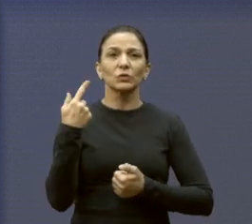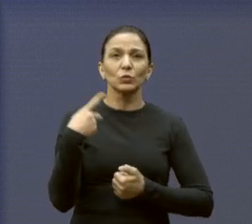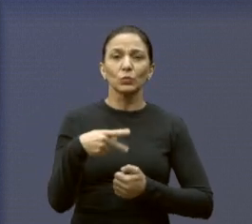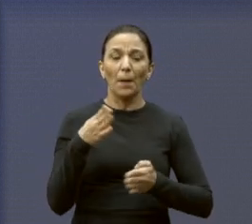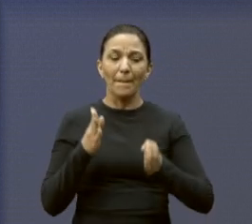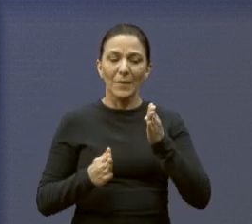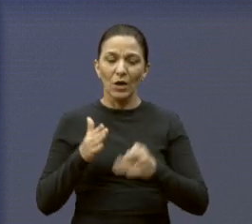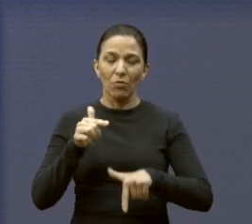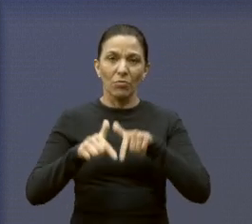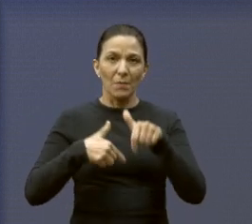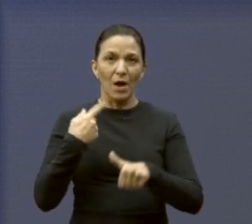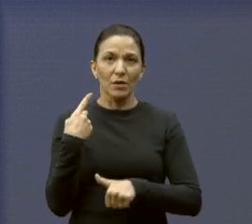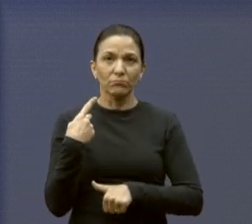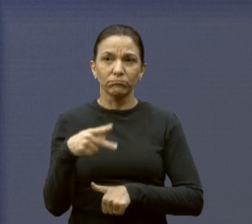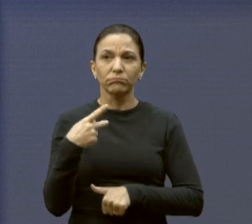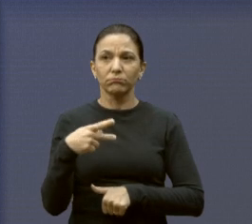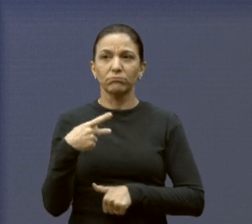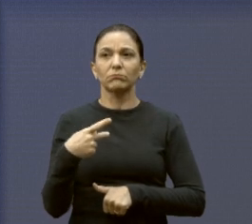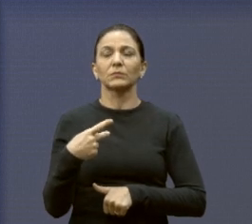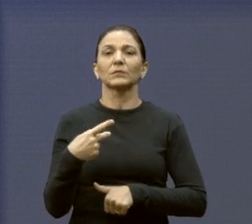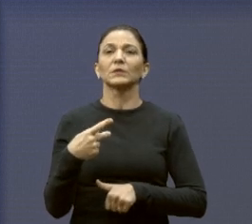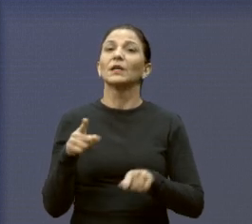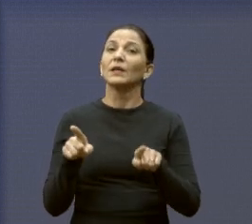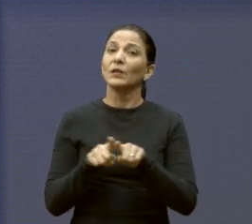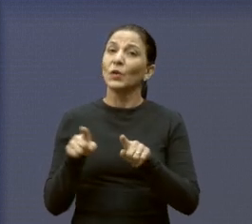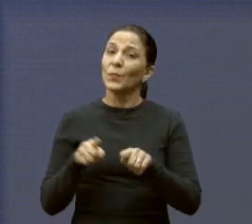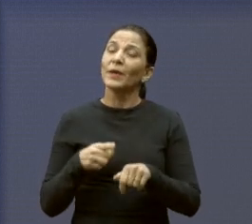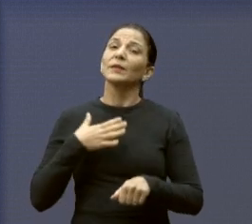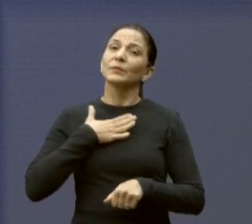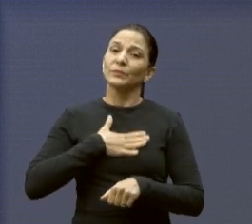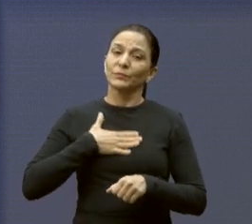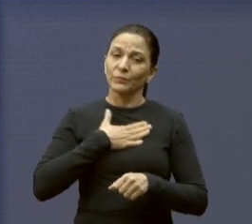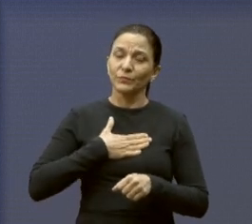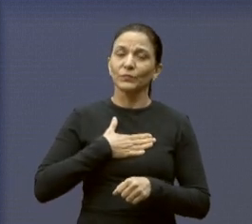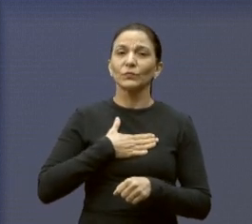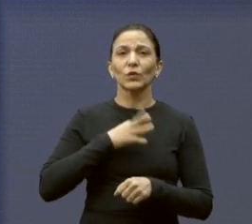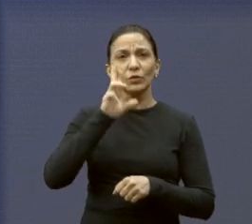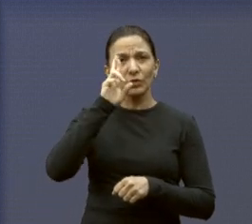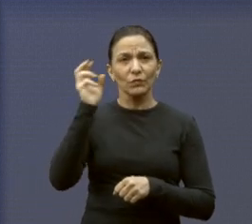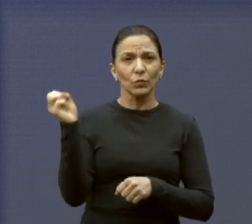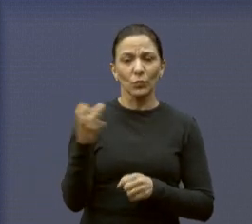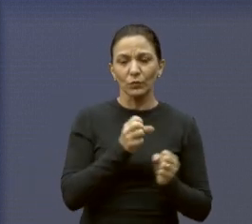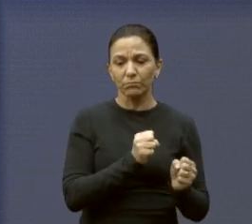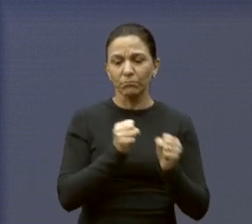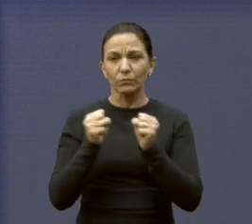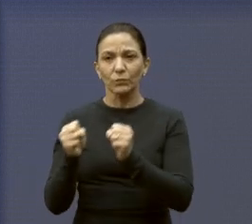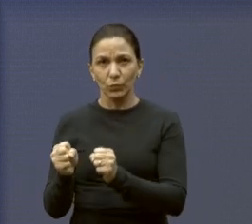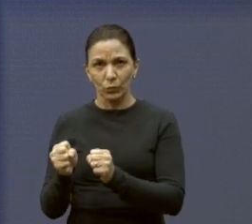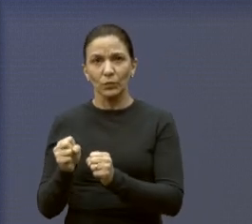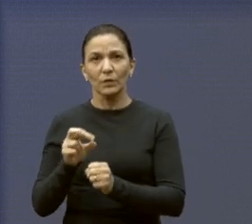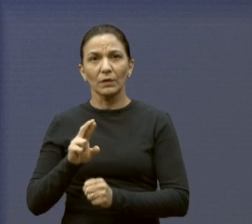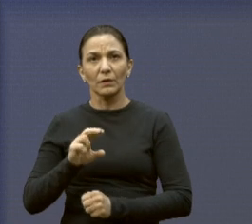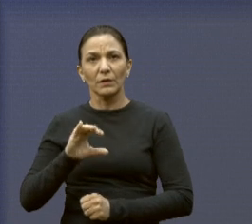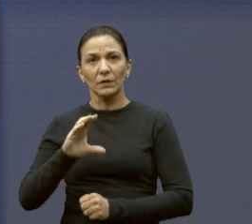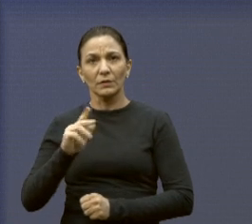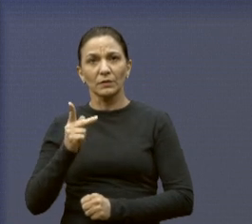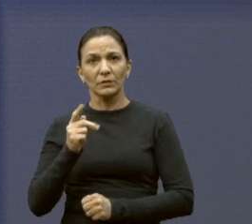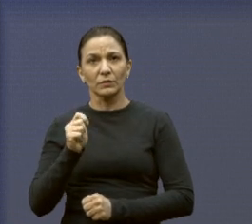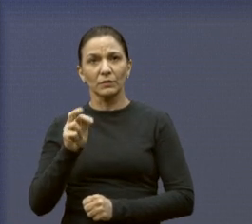E damos as boas-vindas ao novo comandante, o Tenente Coronel Richard,